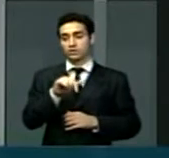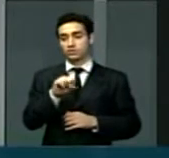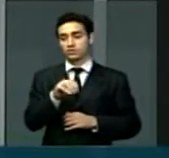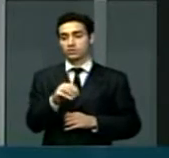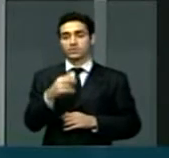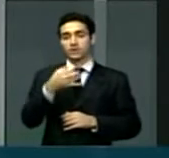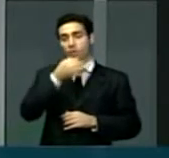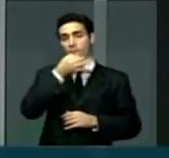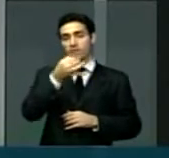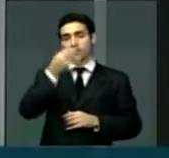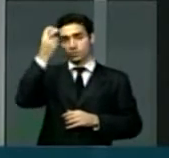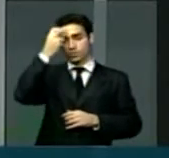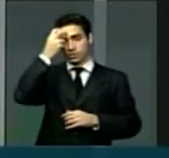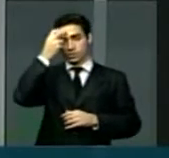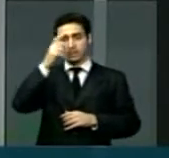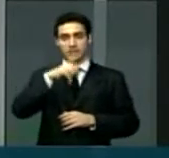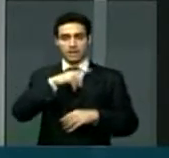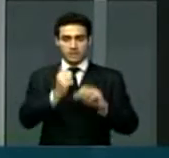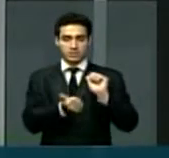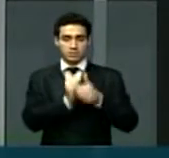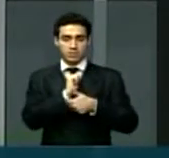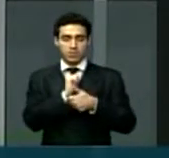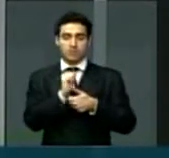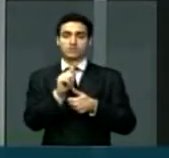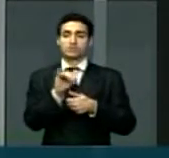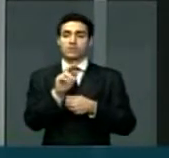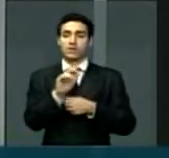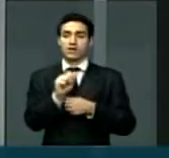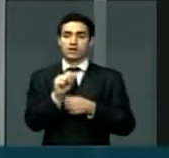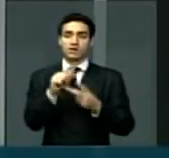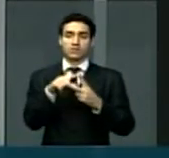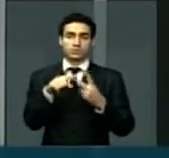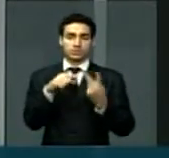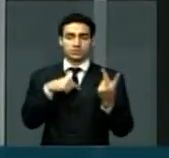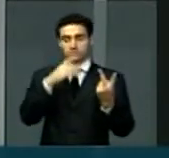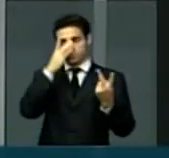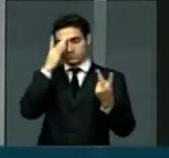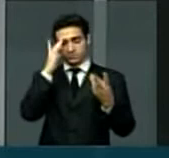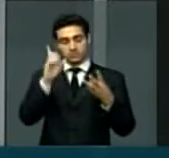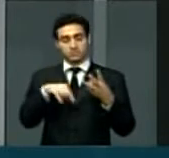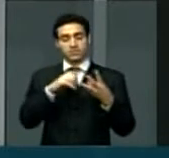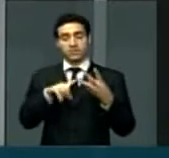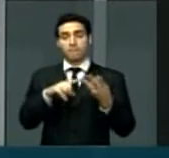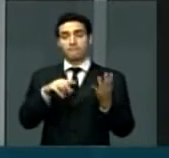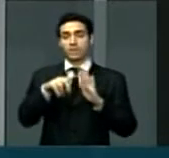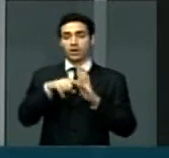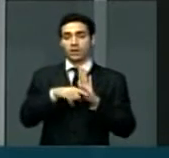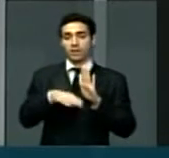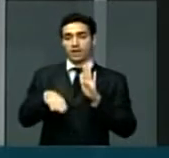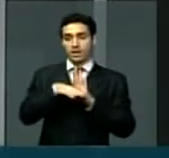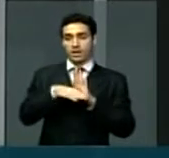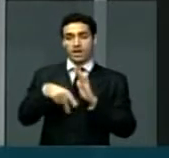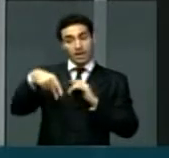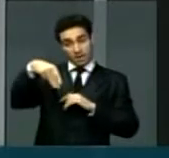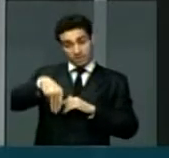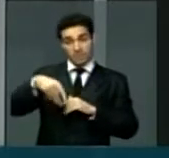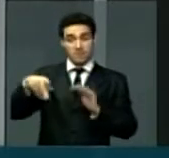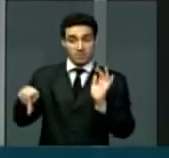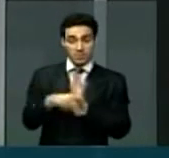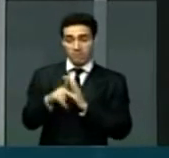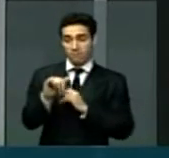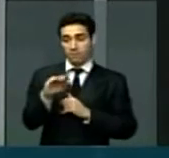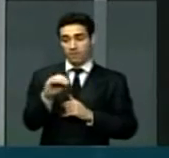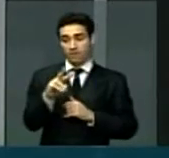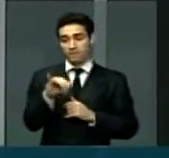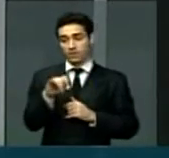cultura. Tem o programa Esporte Guará, com Gil Porto e Ana Tereza, Programa M, destinado ao público feminino, com Paula Veloso,